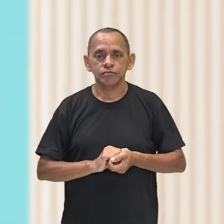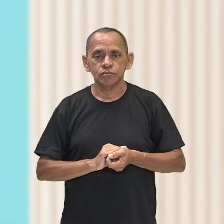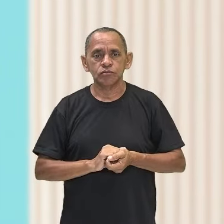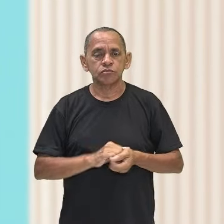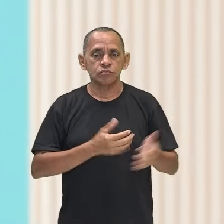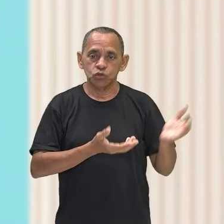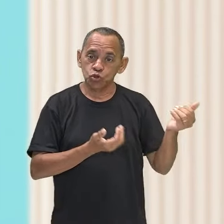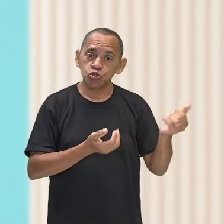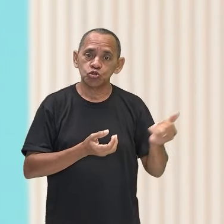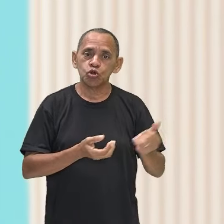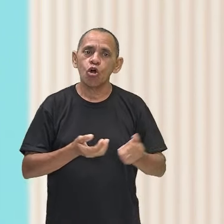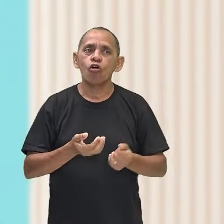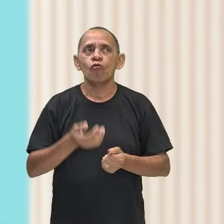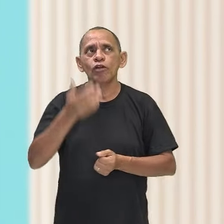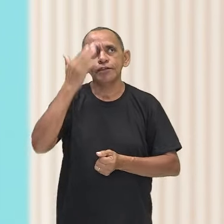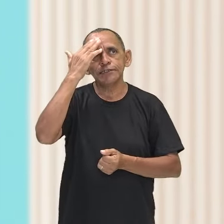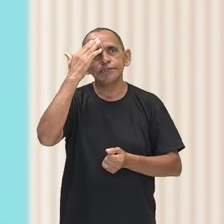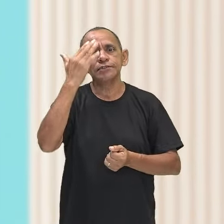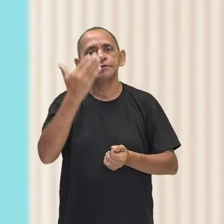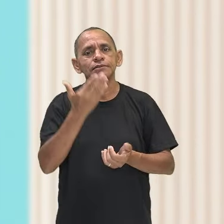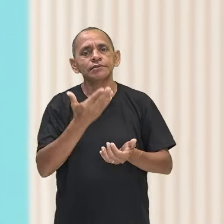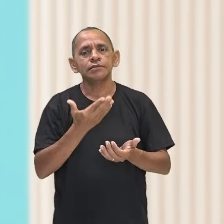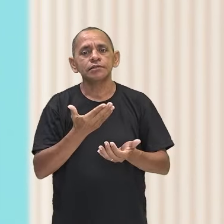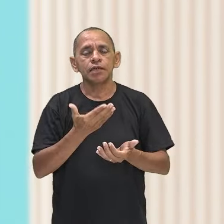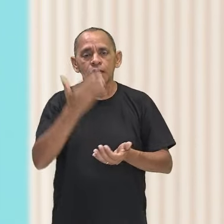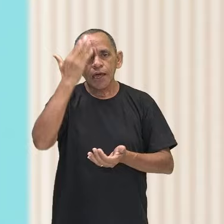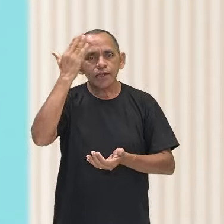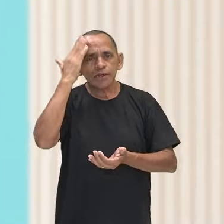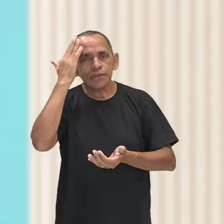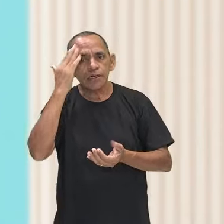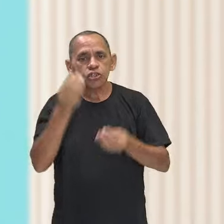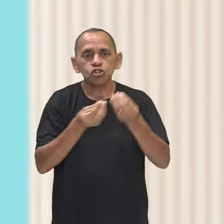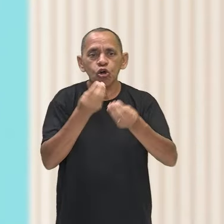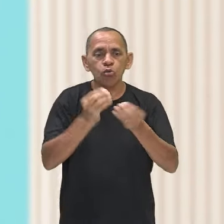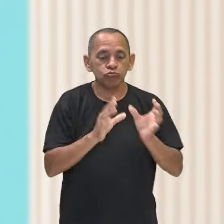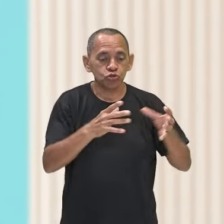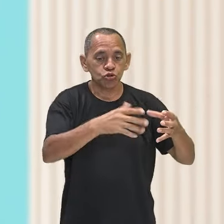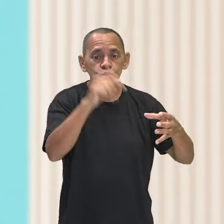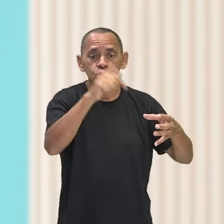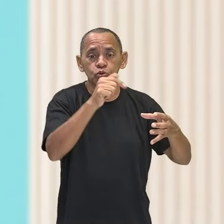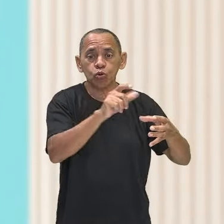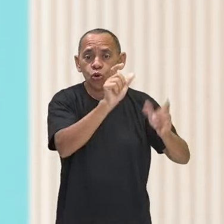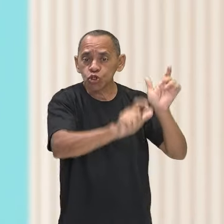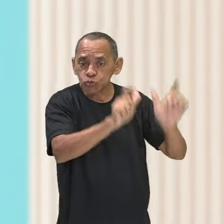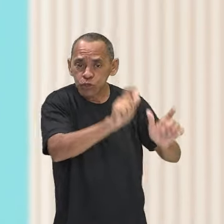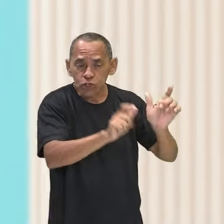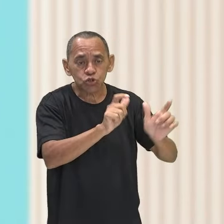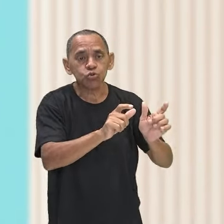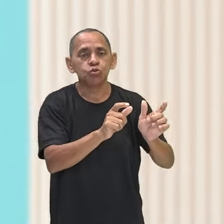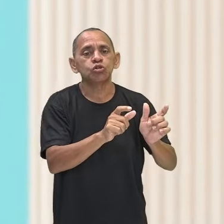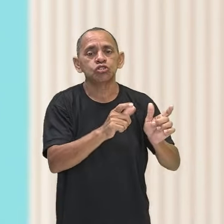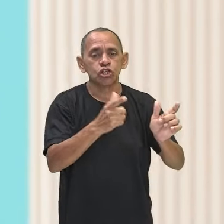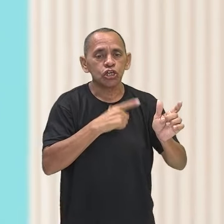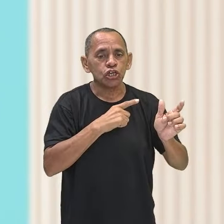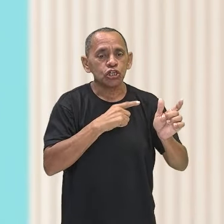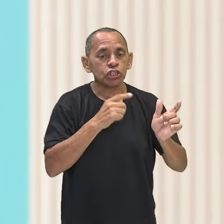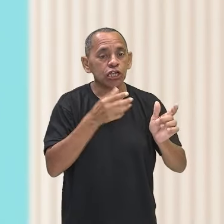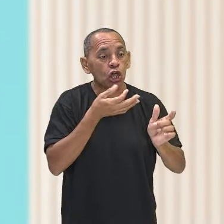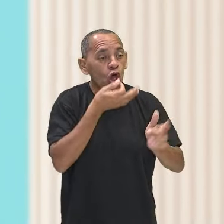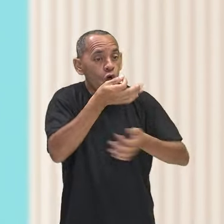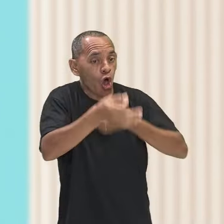se configura como um grupo de pessoas que se contradizem e que se